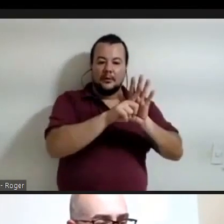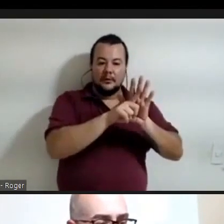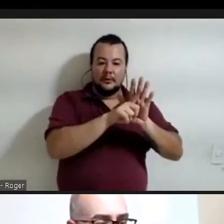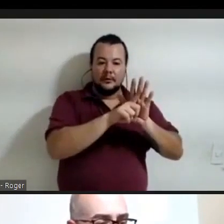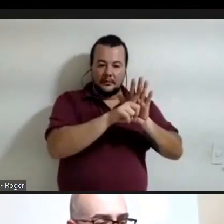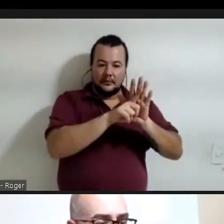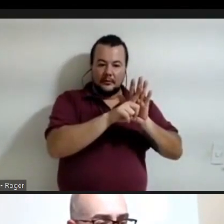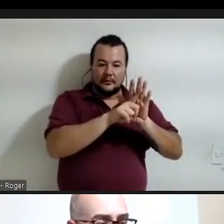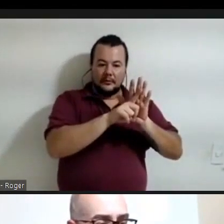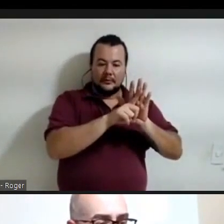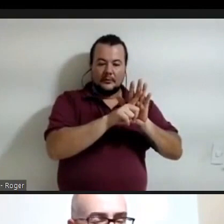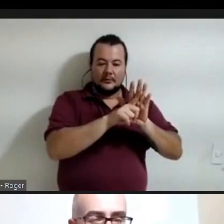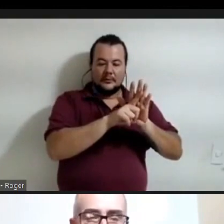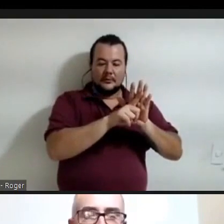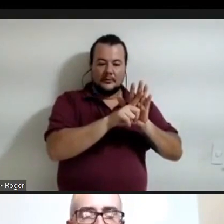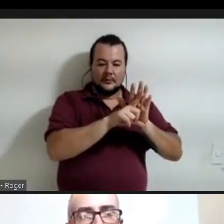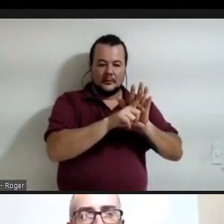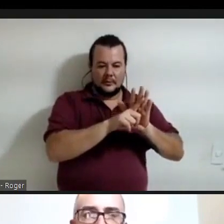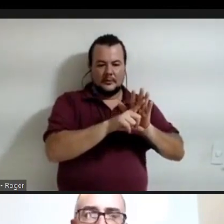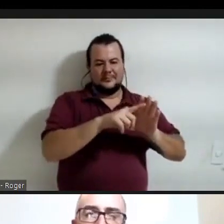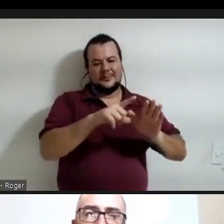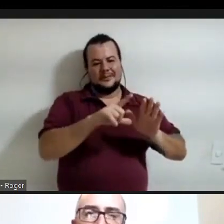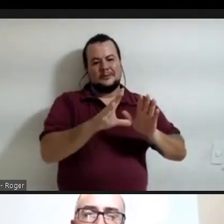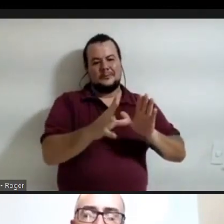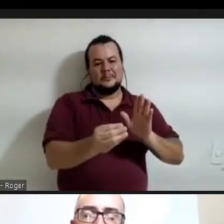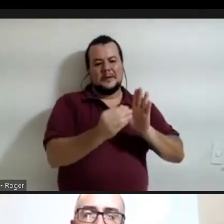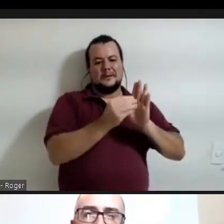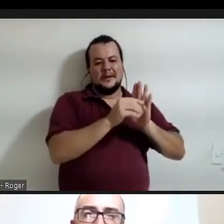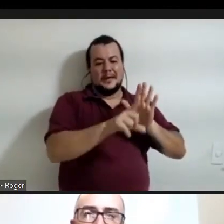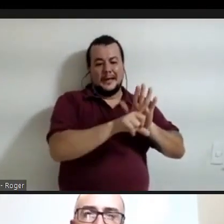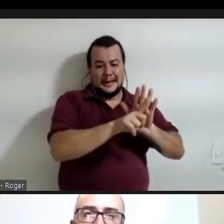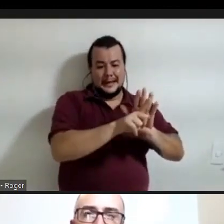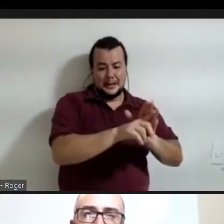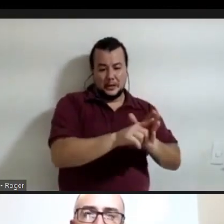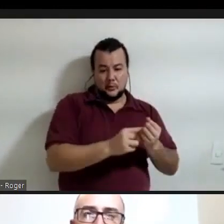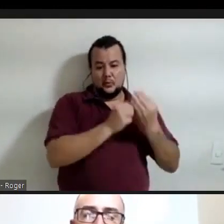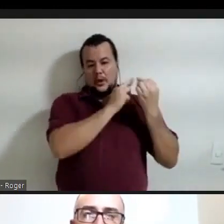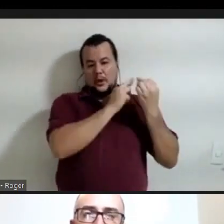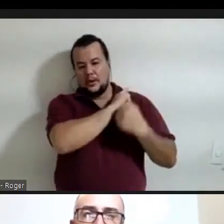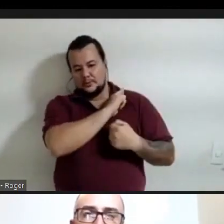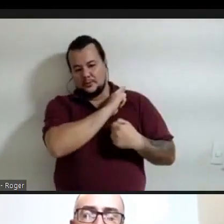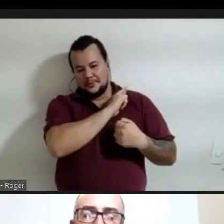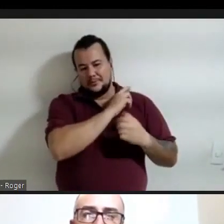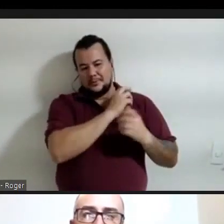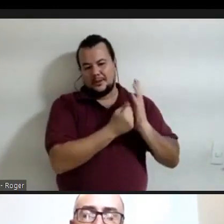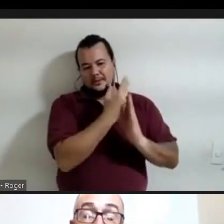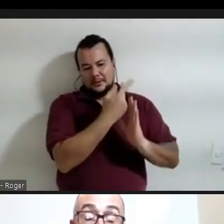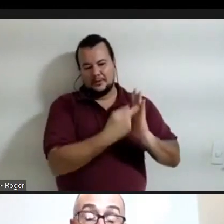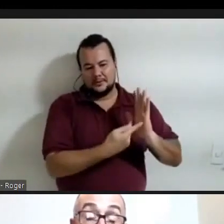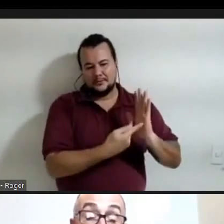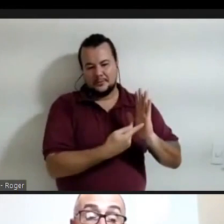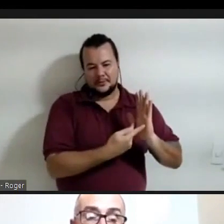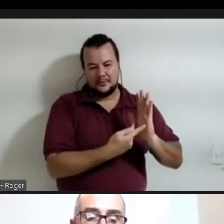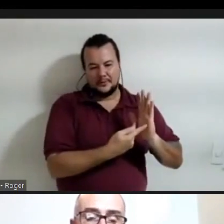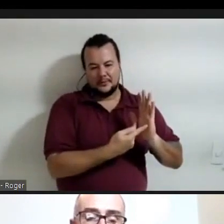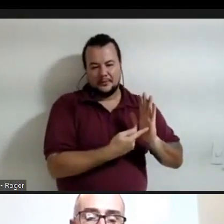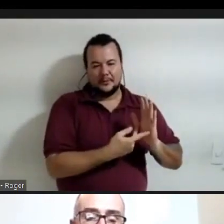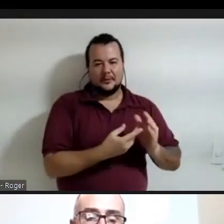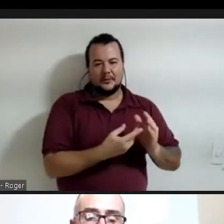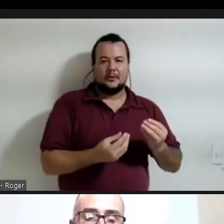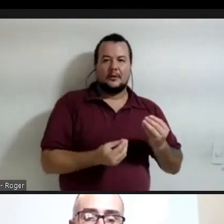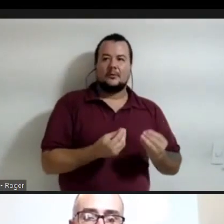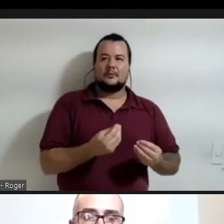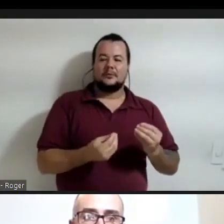cada vez mais responsabiliza como autores de projetos, inclusive assim, remetendo muito os códigos de obra,